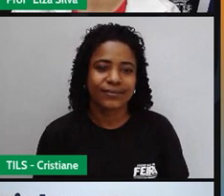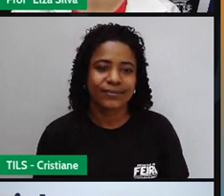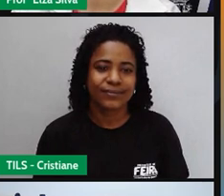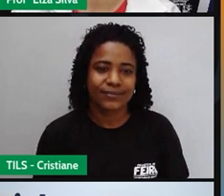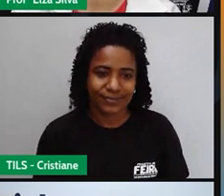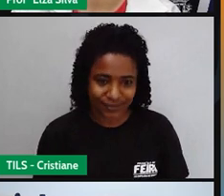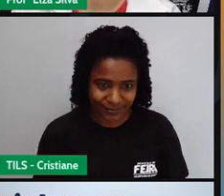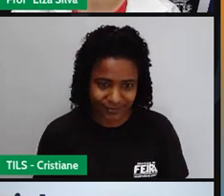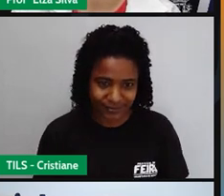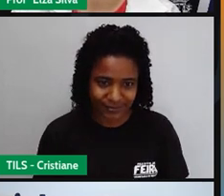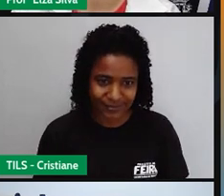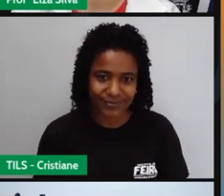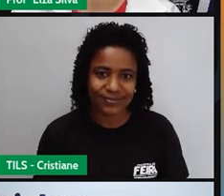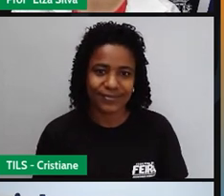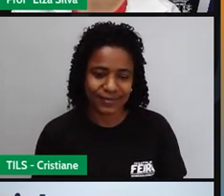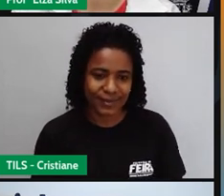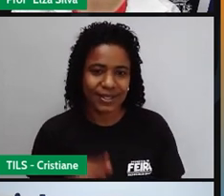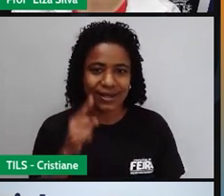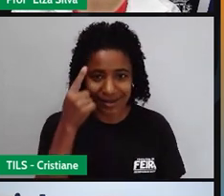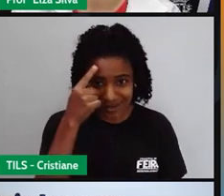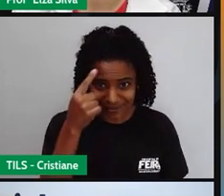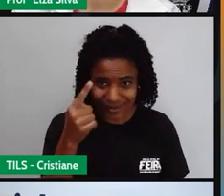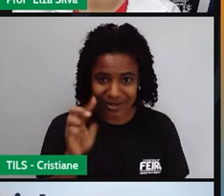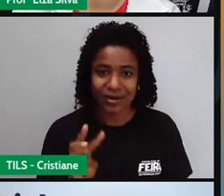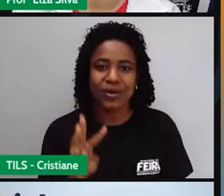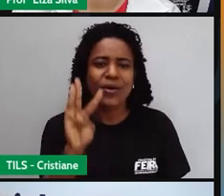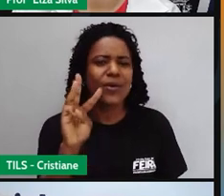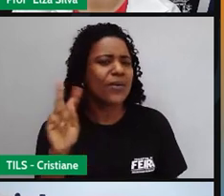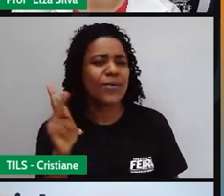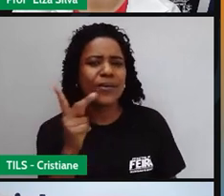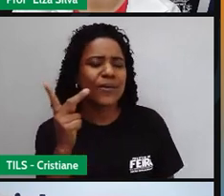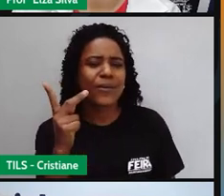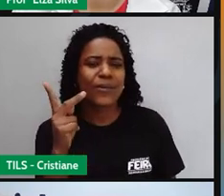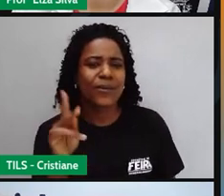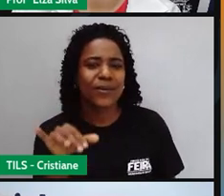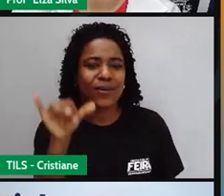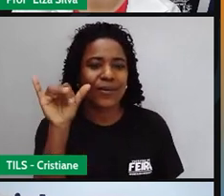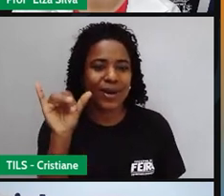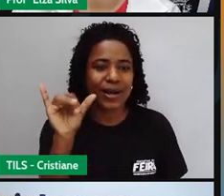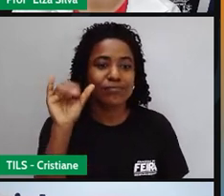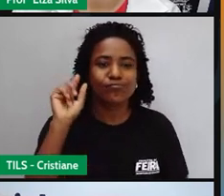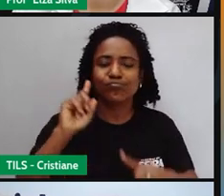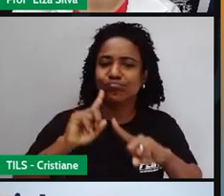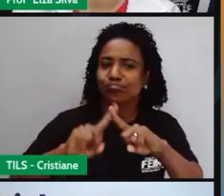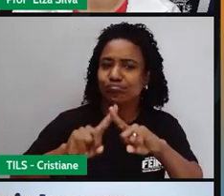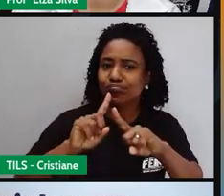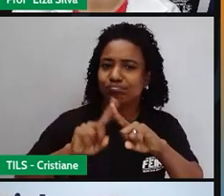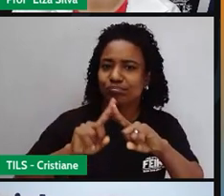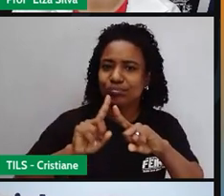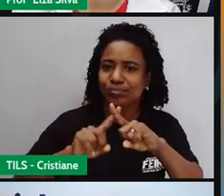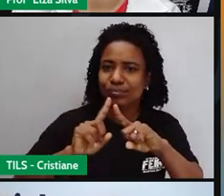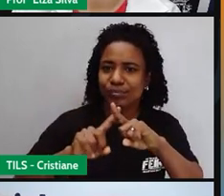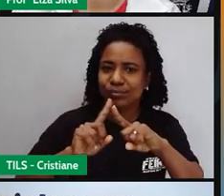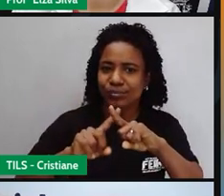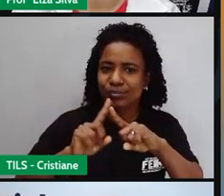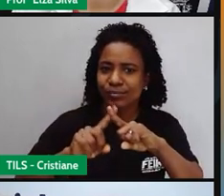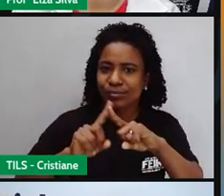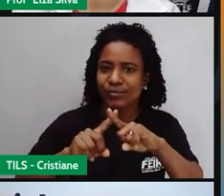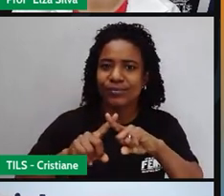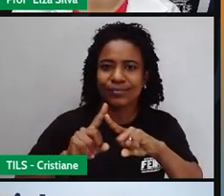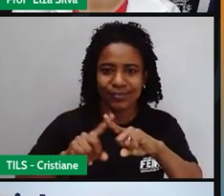Who, why, quer dizer por quê? Porque o dia dos namorados no Brasil